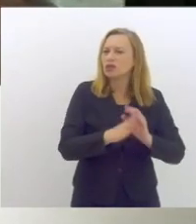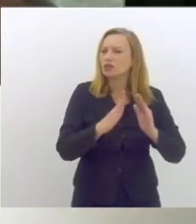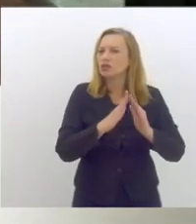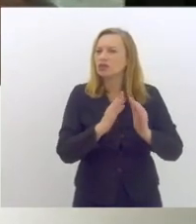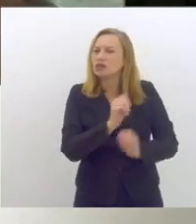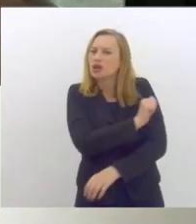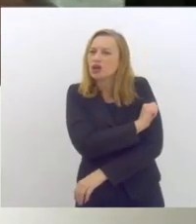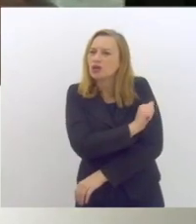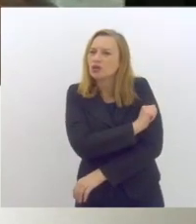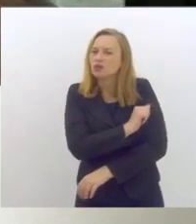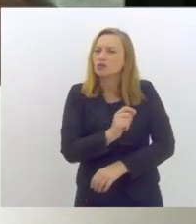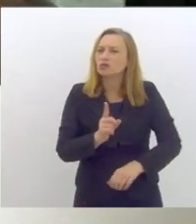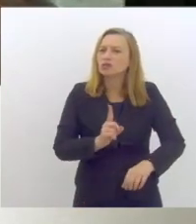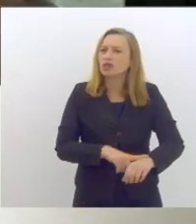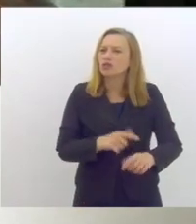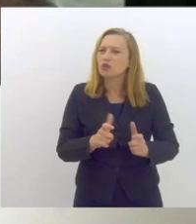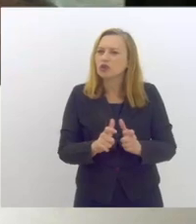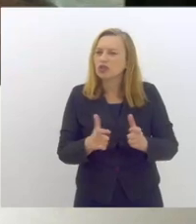parte do seu tempo